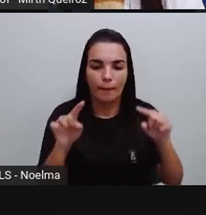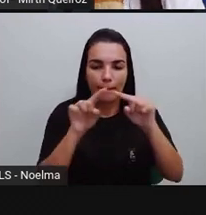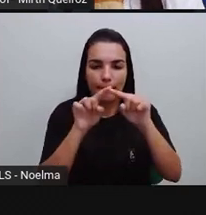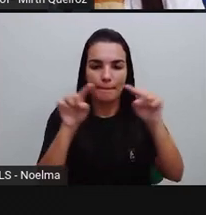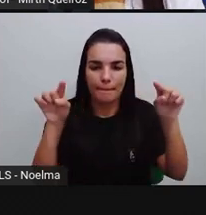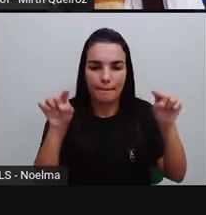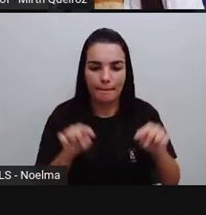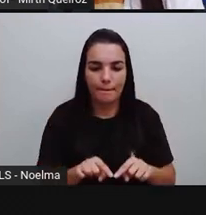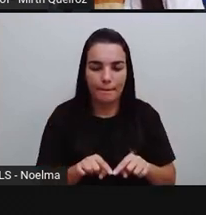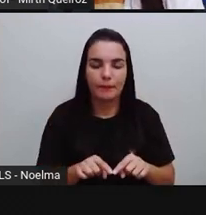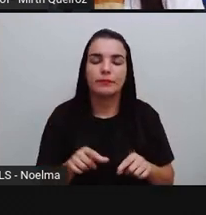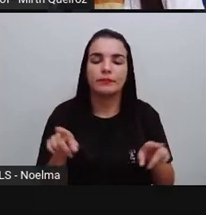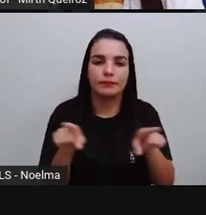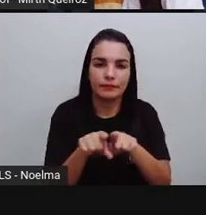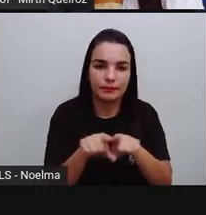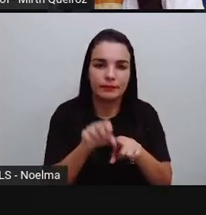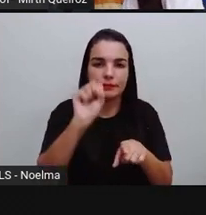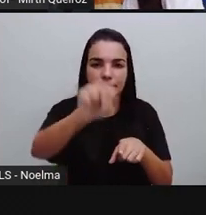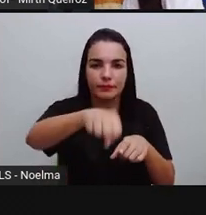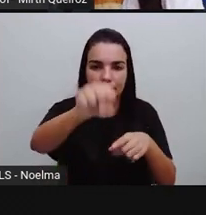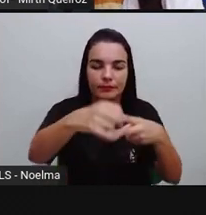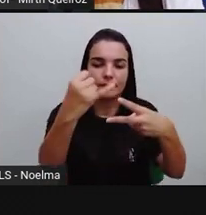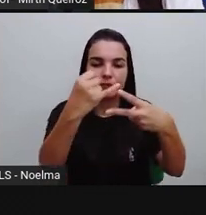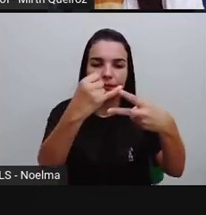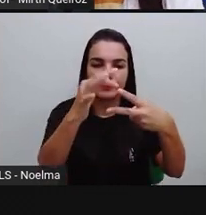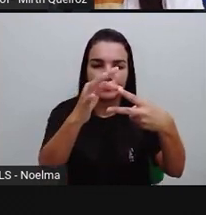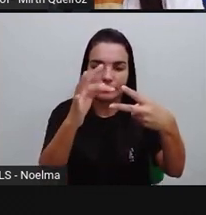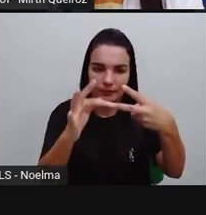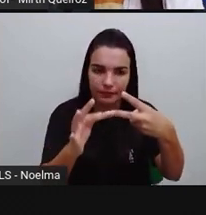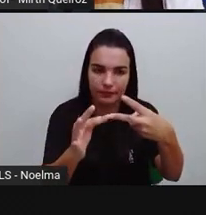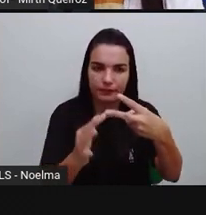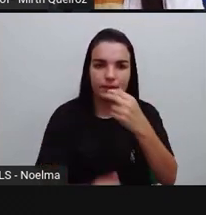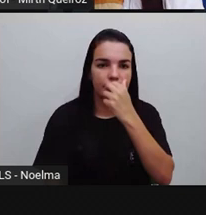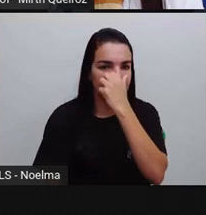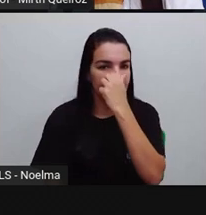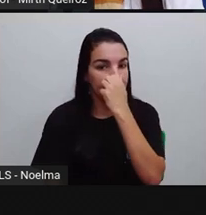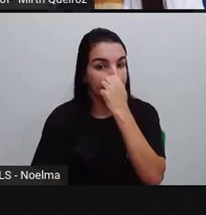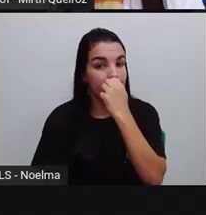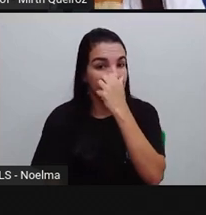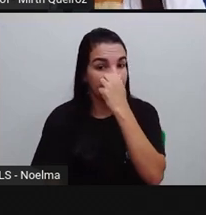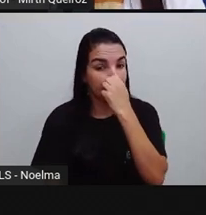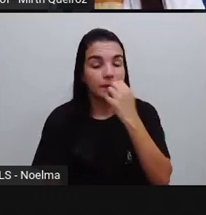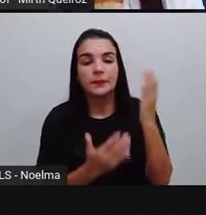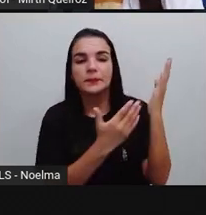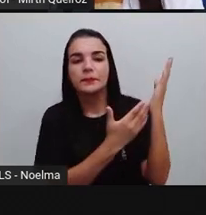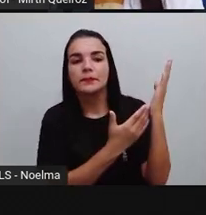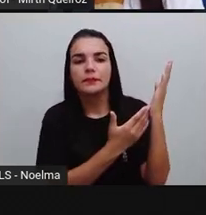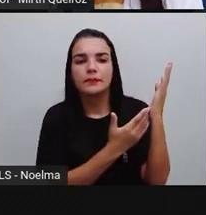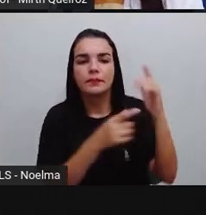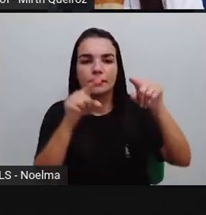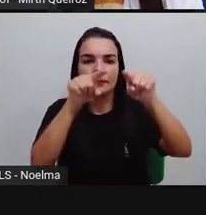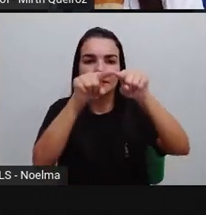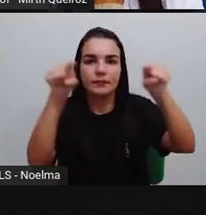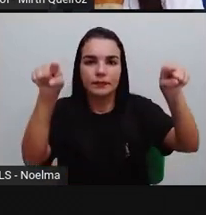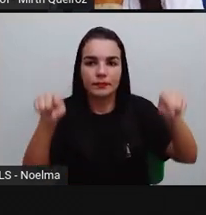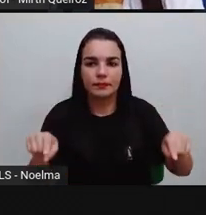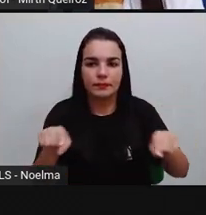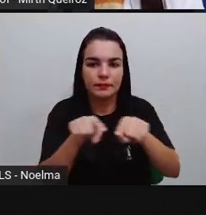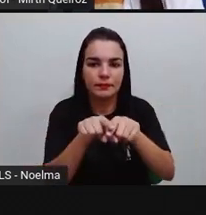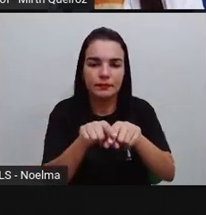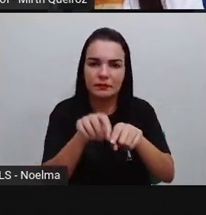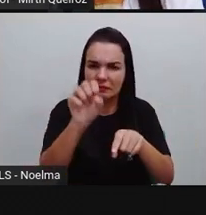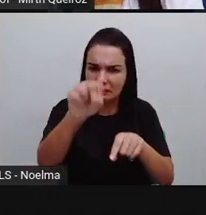Então o triângulo vai ser considerado também um polígono. Por que que o retângulo é um polígono?